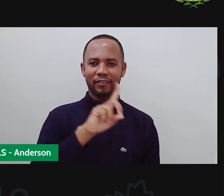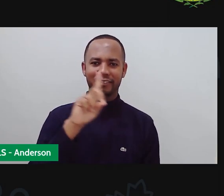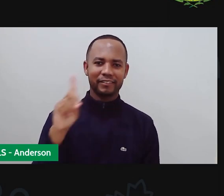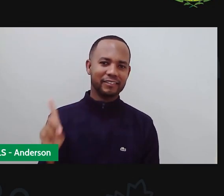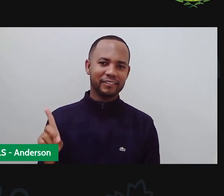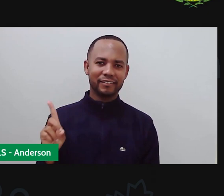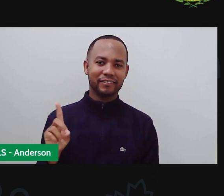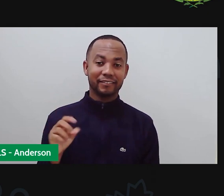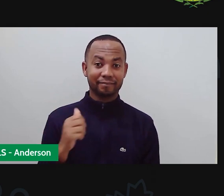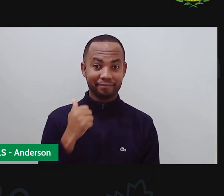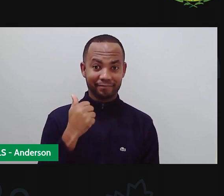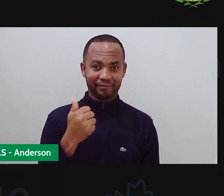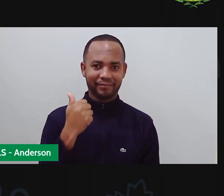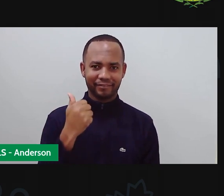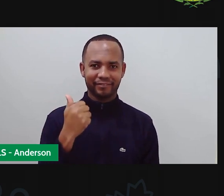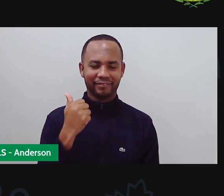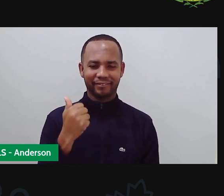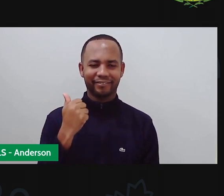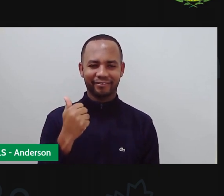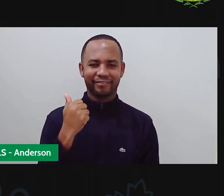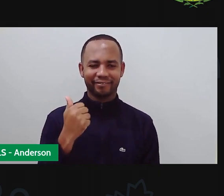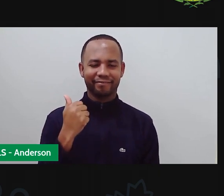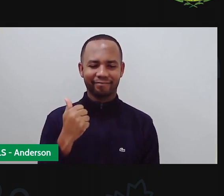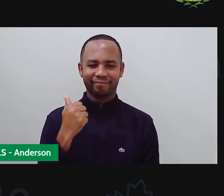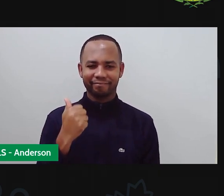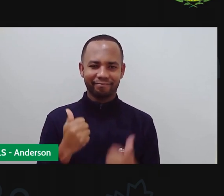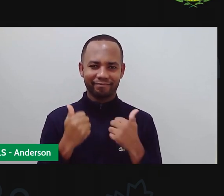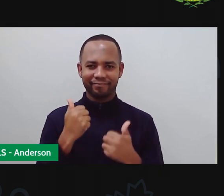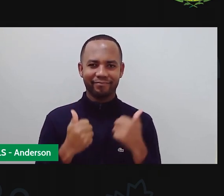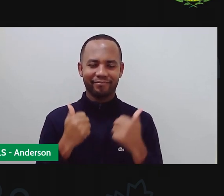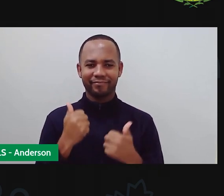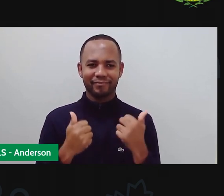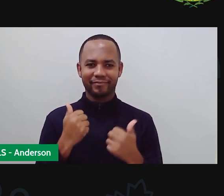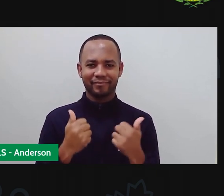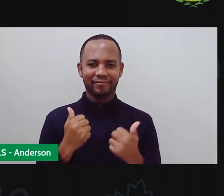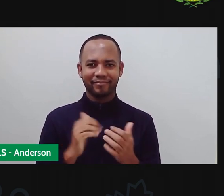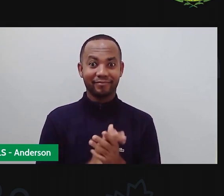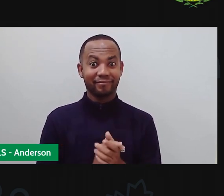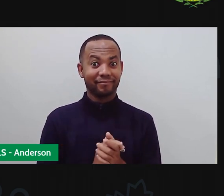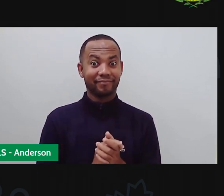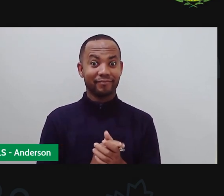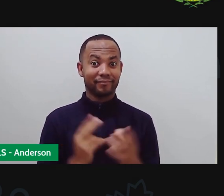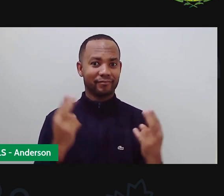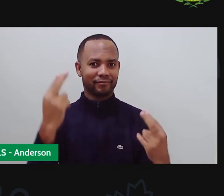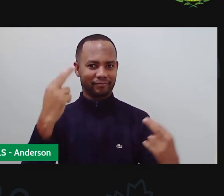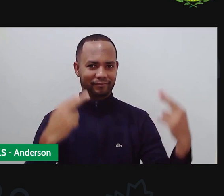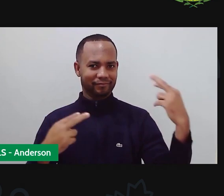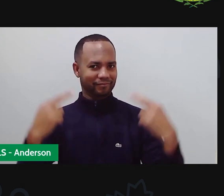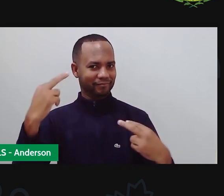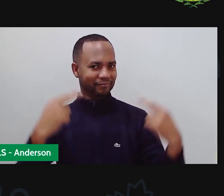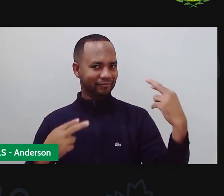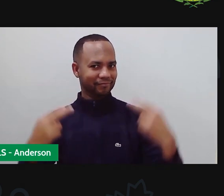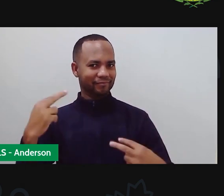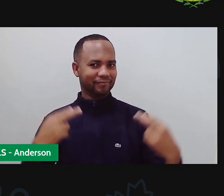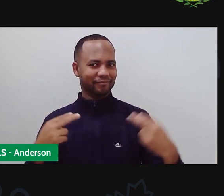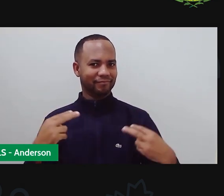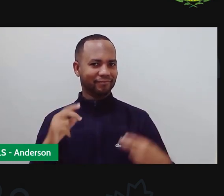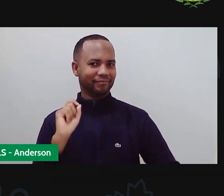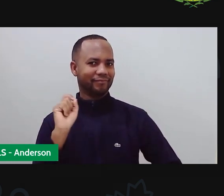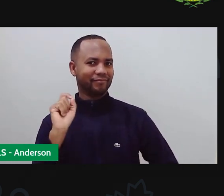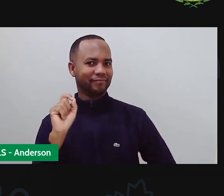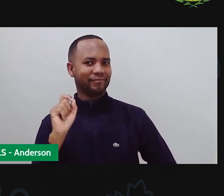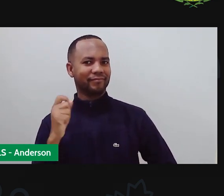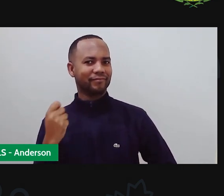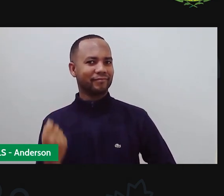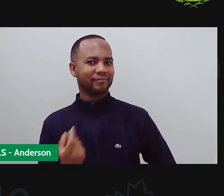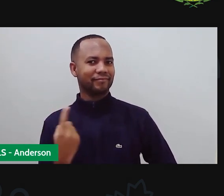Olá, meus amores, deem uma olhadinha, uma olhadinha só na beca de Anderson